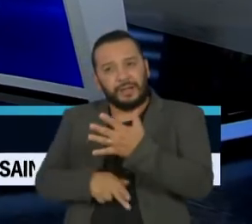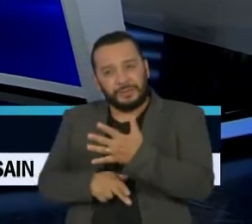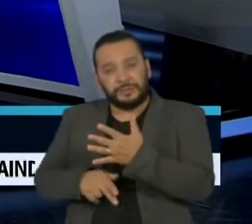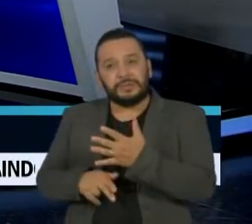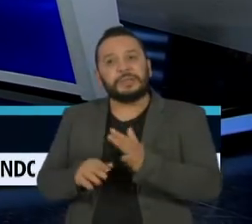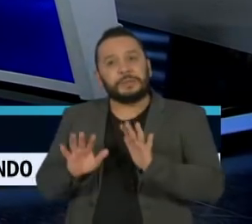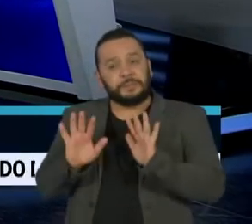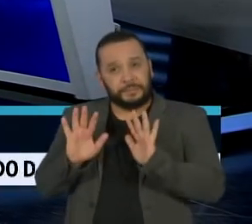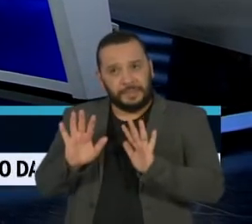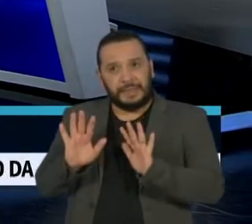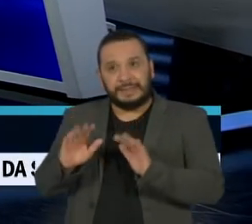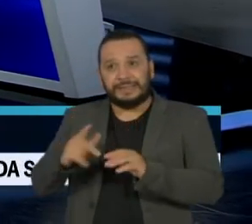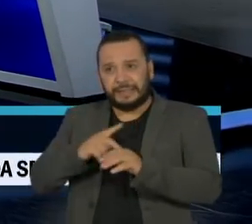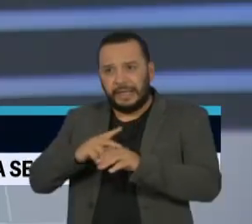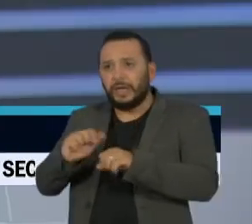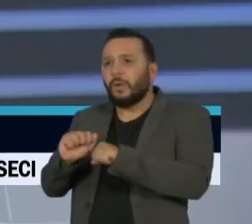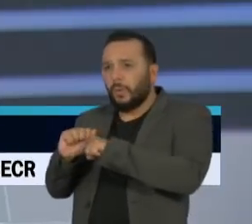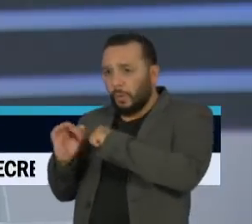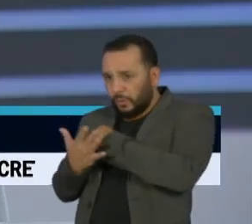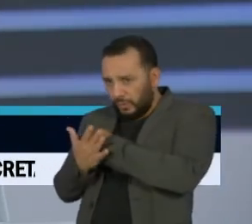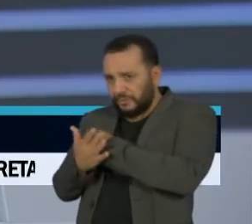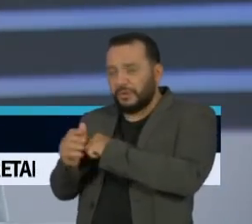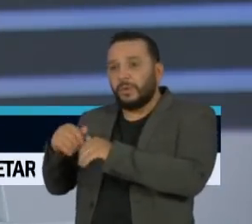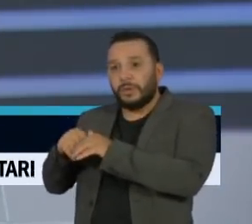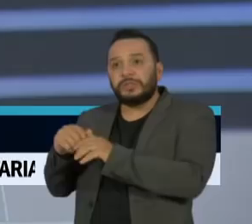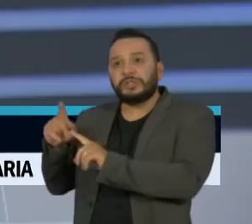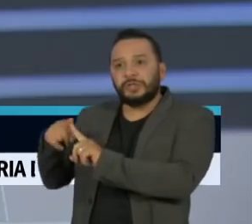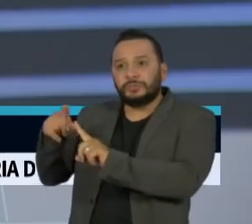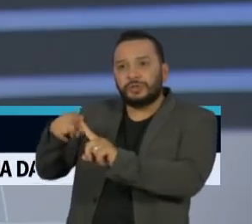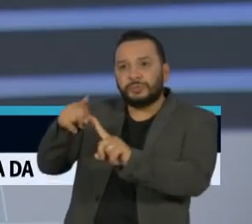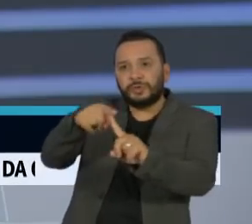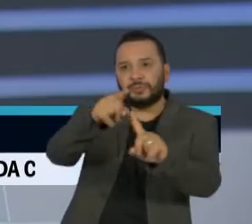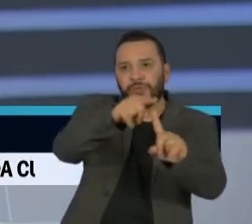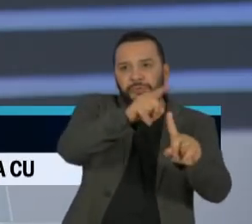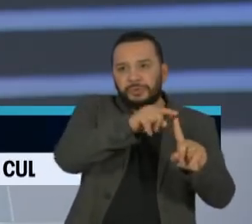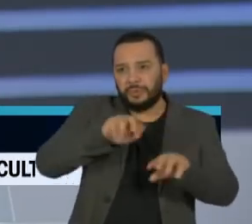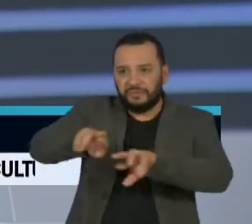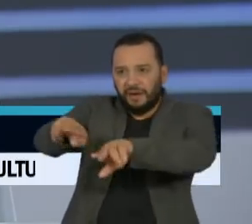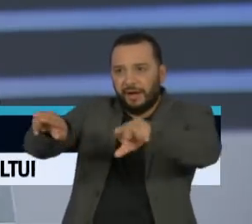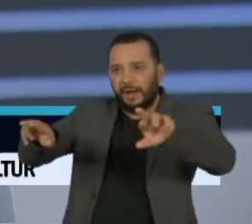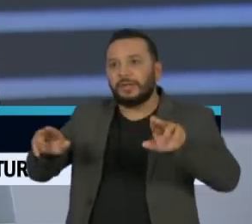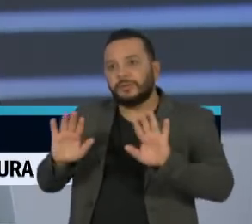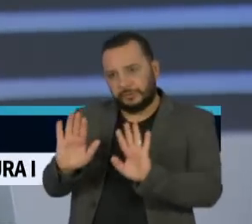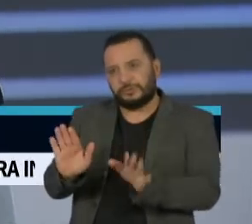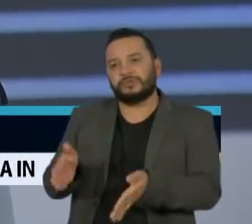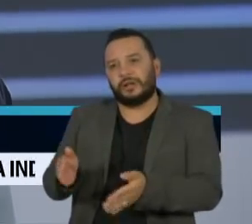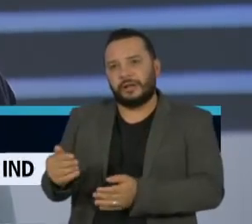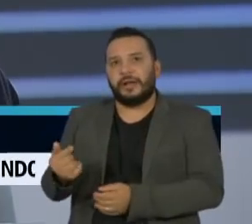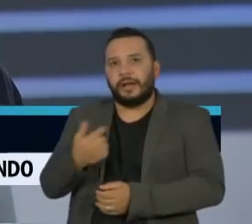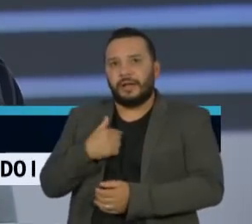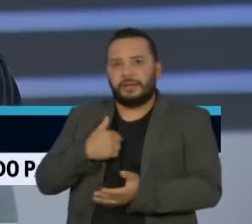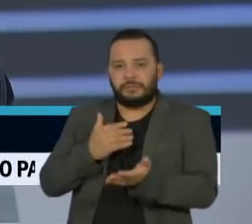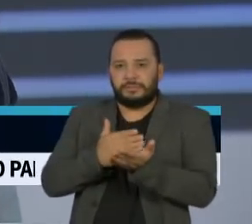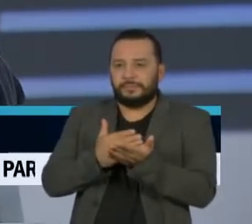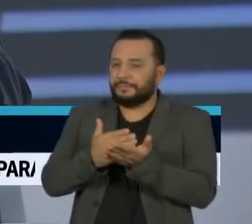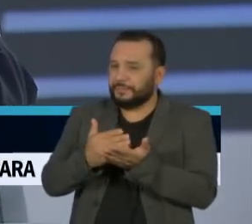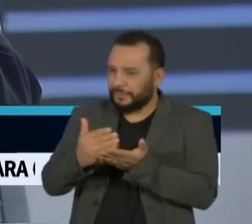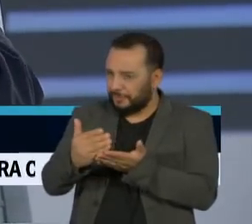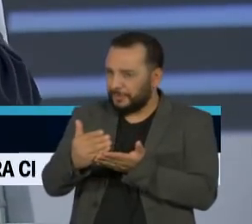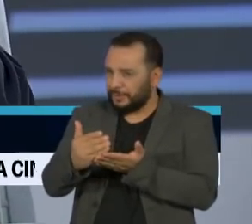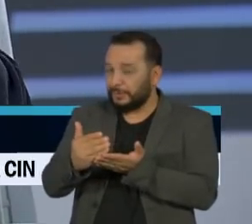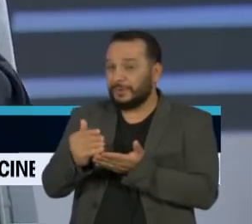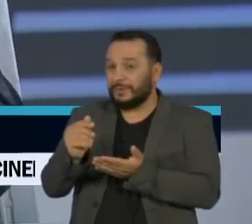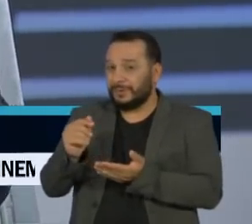dos coronavírus disponíveis, uma coronaviroteca. Então, é por isso que começou essa história de que